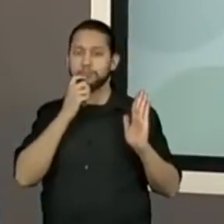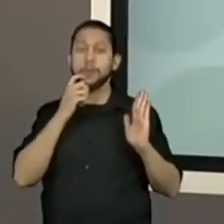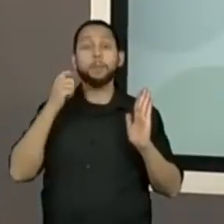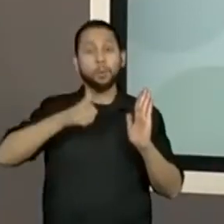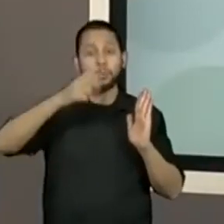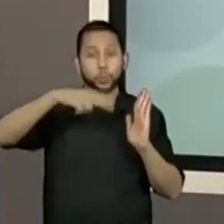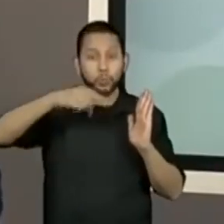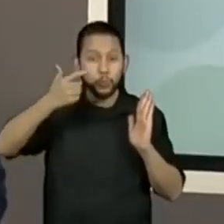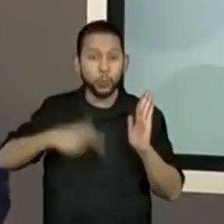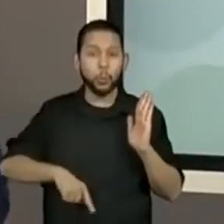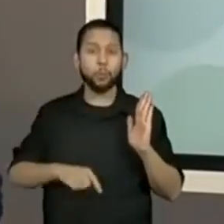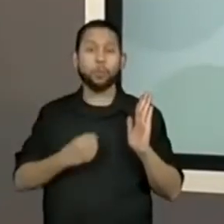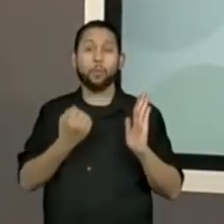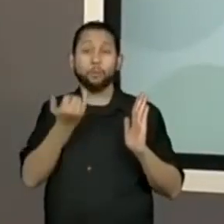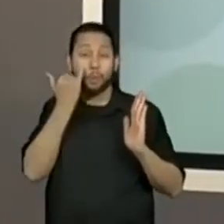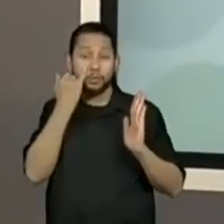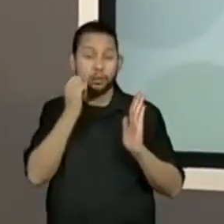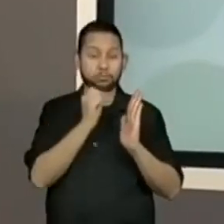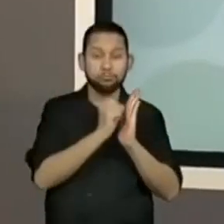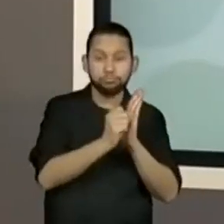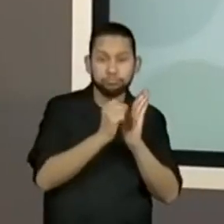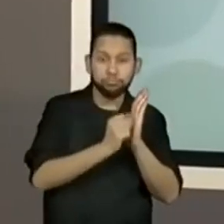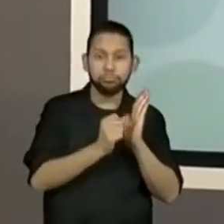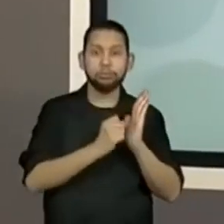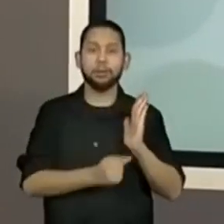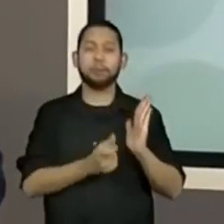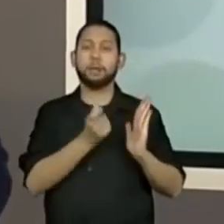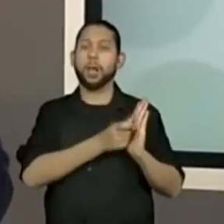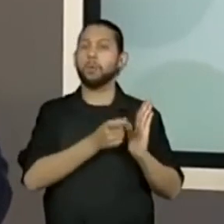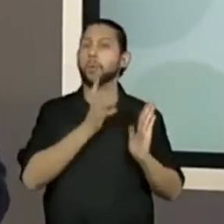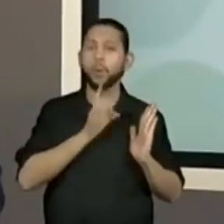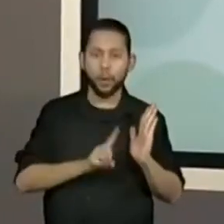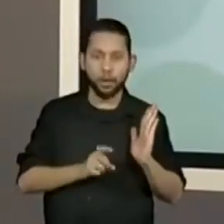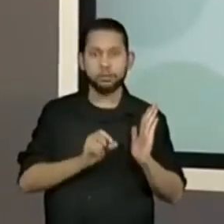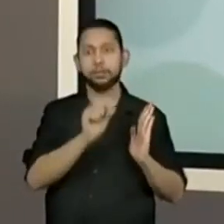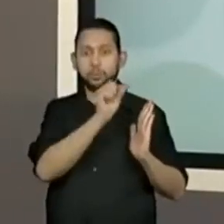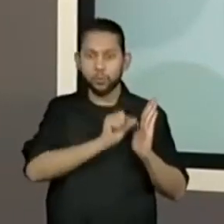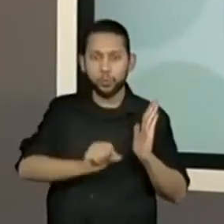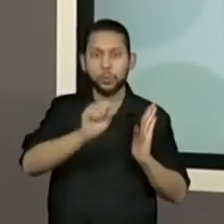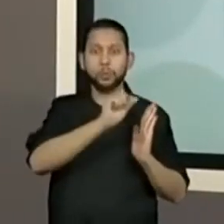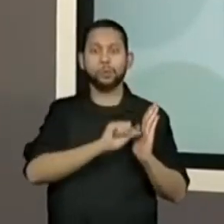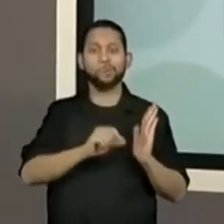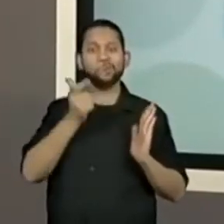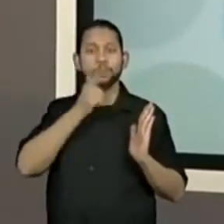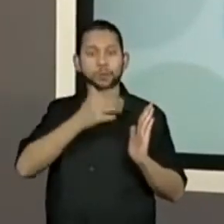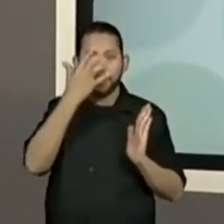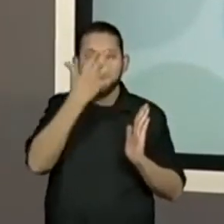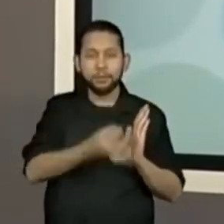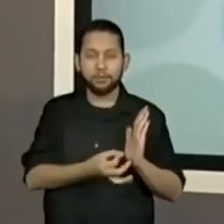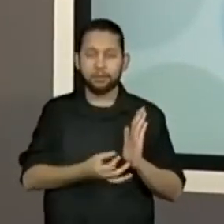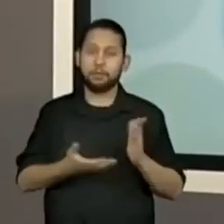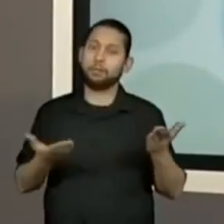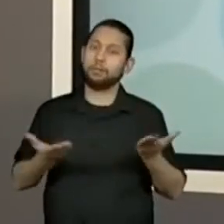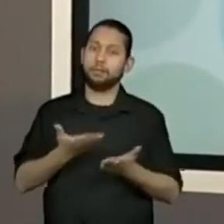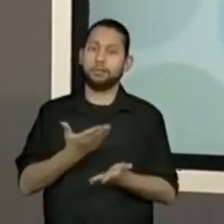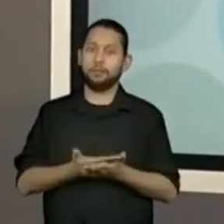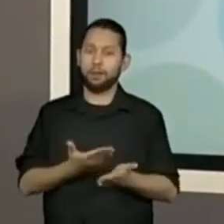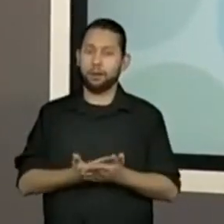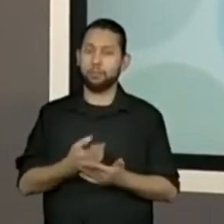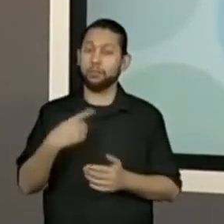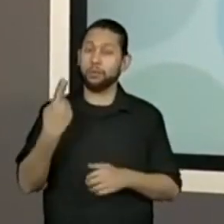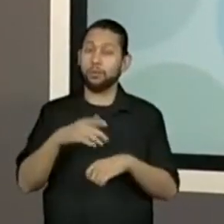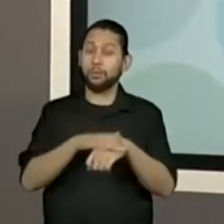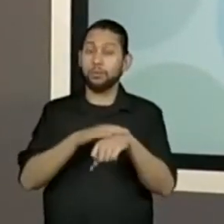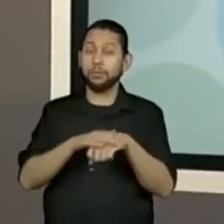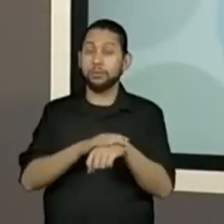grifar as informações, circular palavras que não conhecem e ter uma compreensão, né? Nesse momento, nessa aula, nós vamos falar